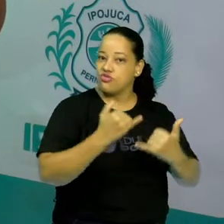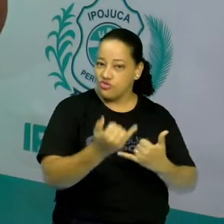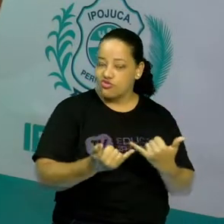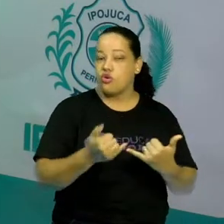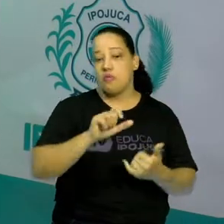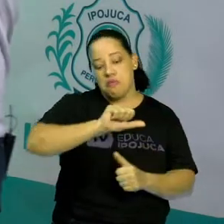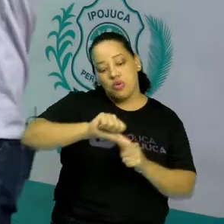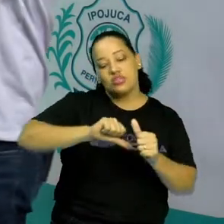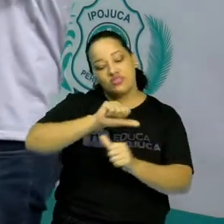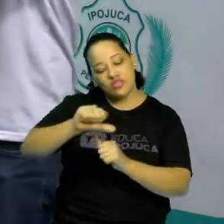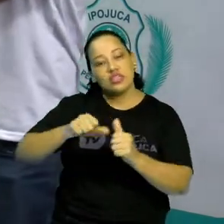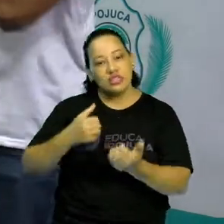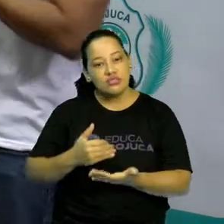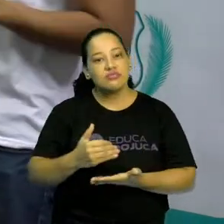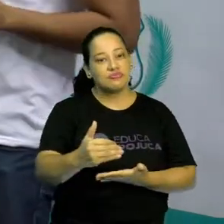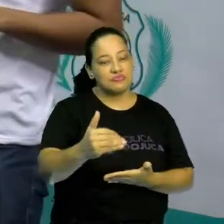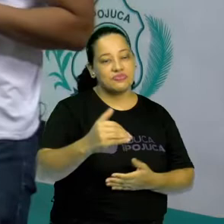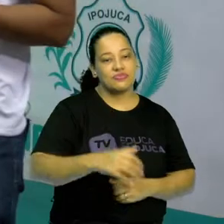longo do tempo.